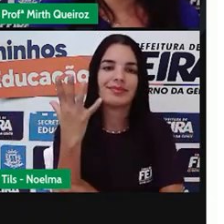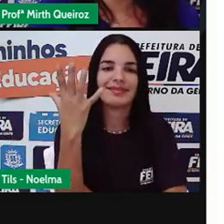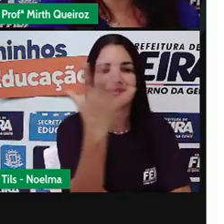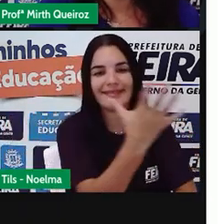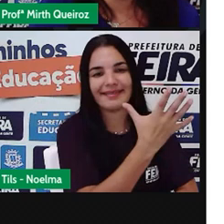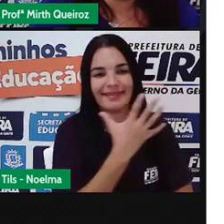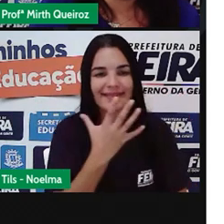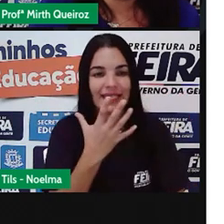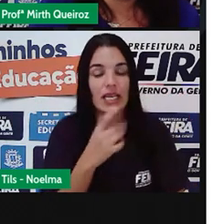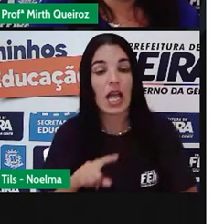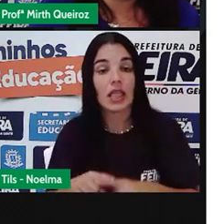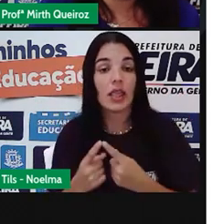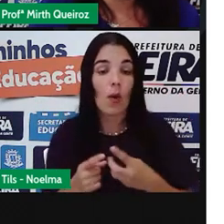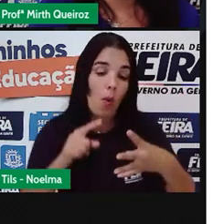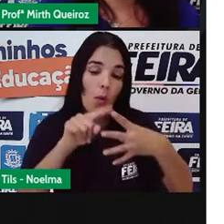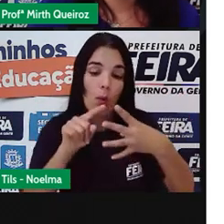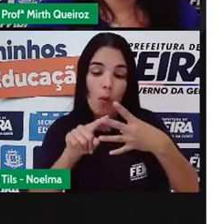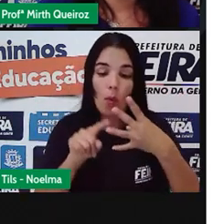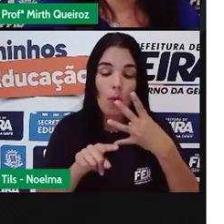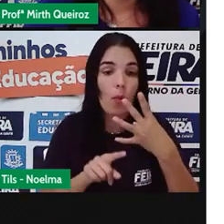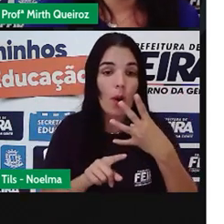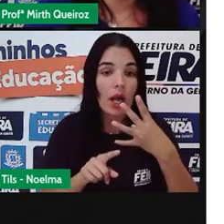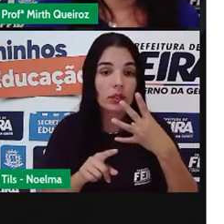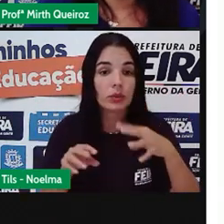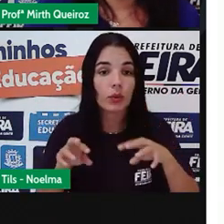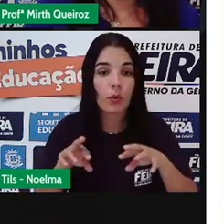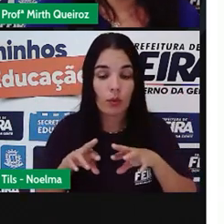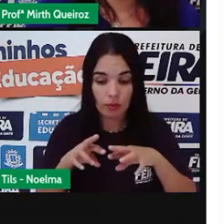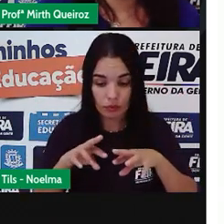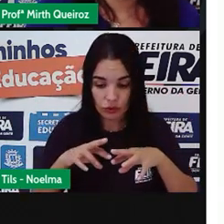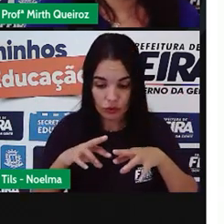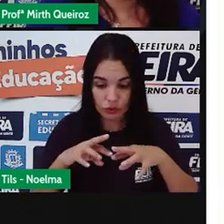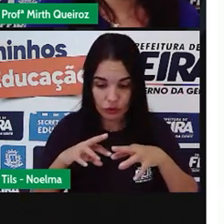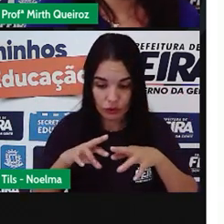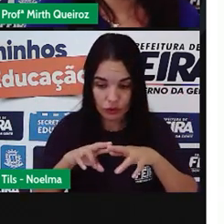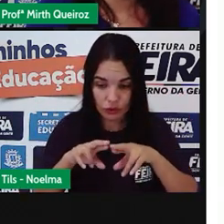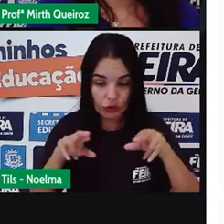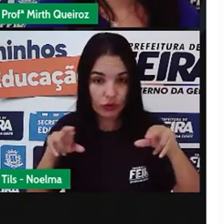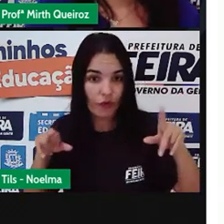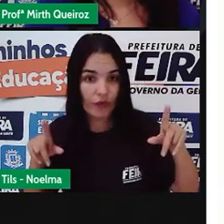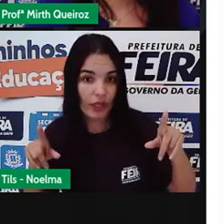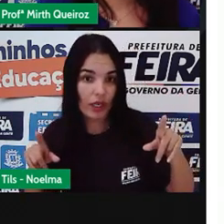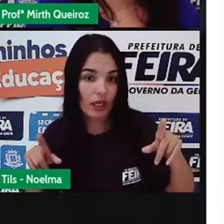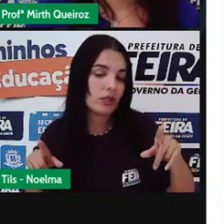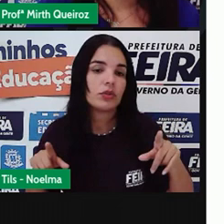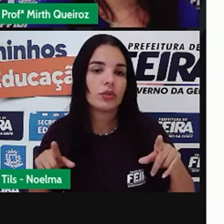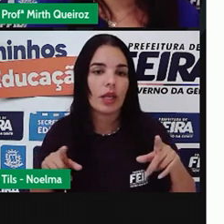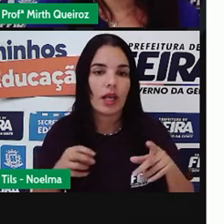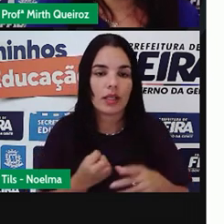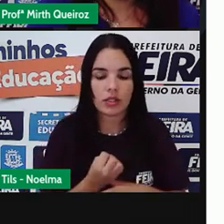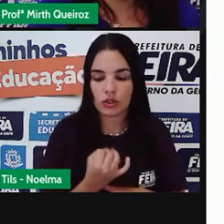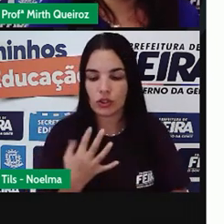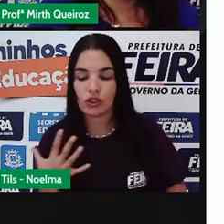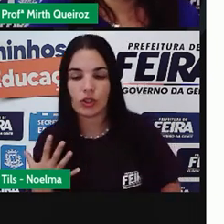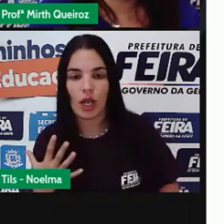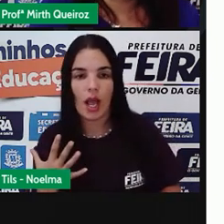ser dividido em quatro tipos. Nós temos o solo arenoso, o solo